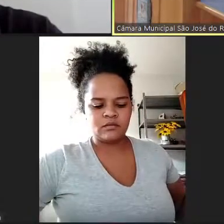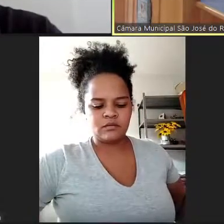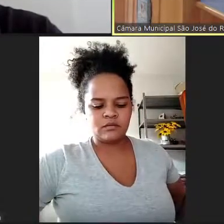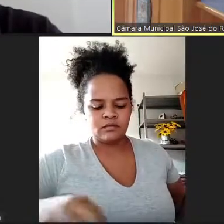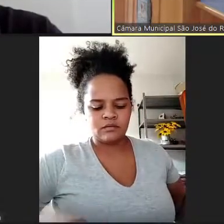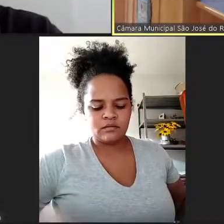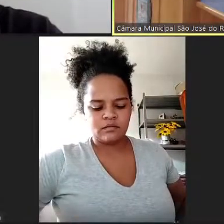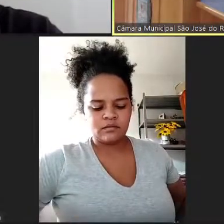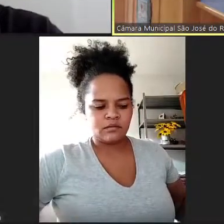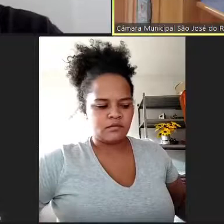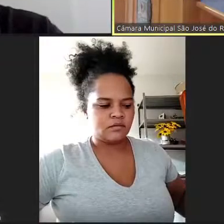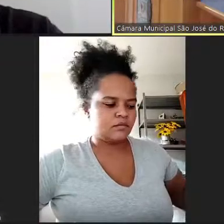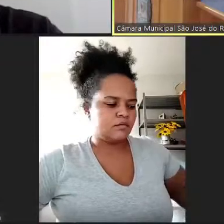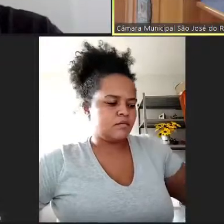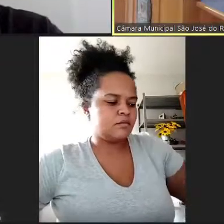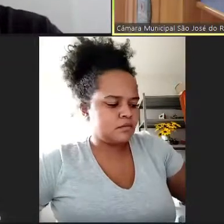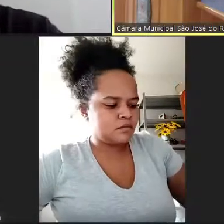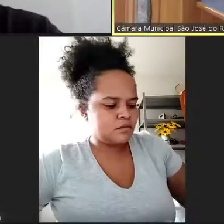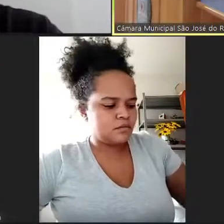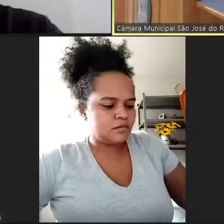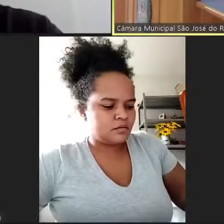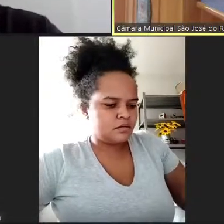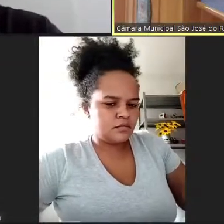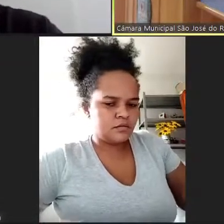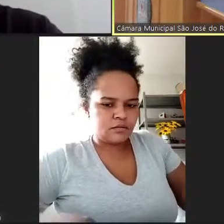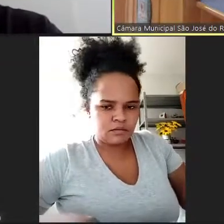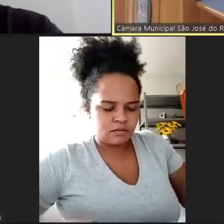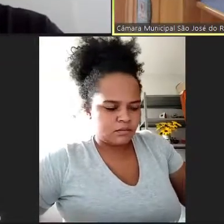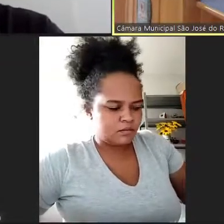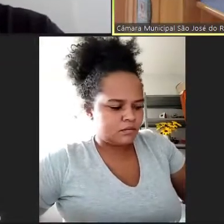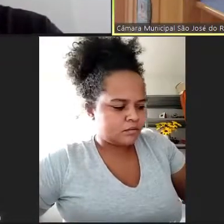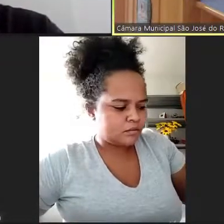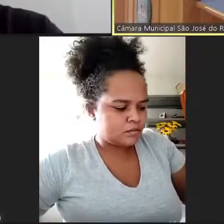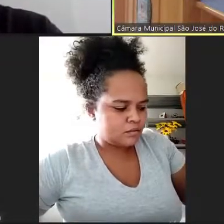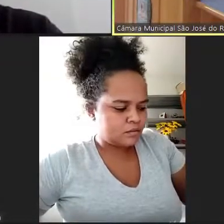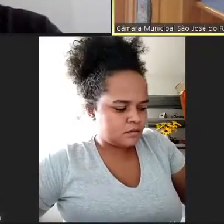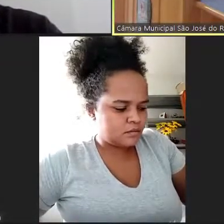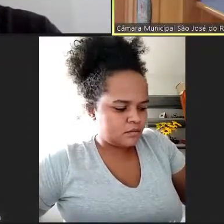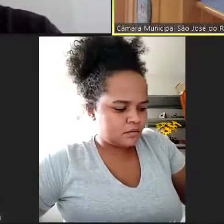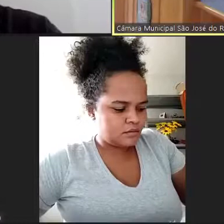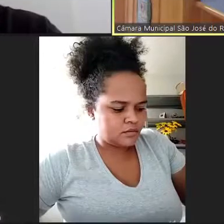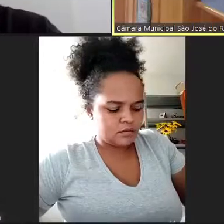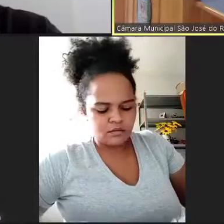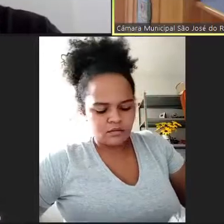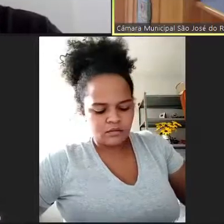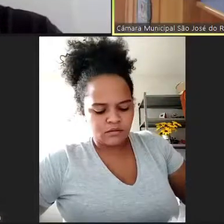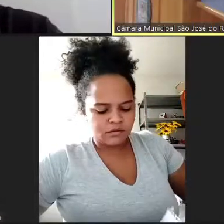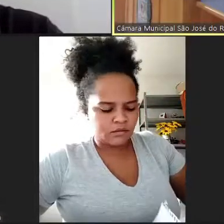informações sobre notificações e multas realizadas nas barreiras sanitárias. Requerimento